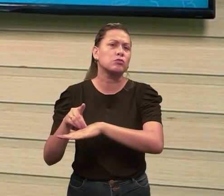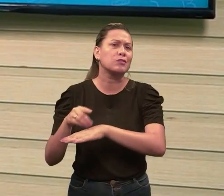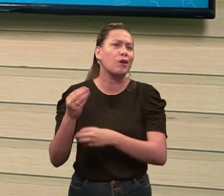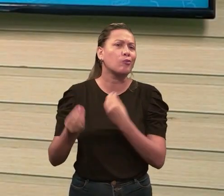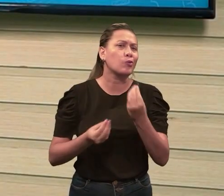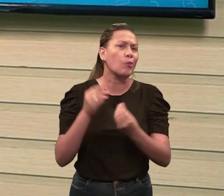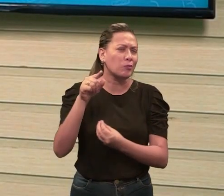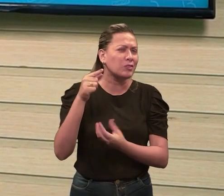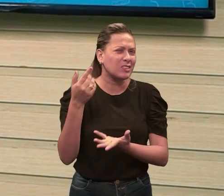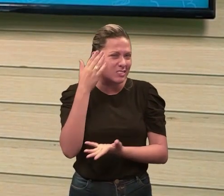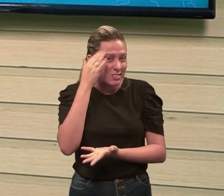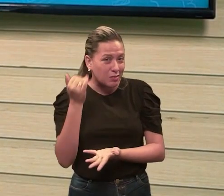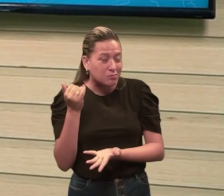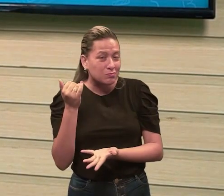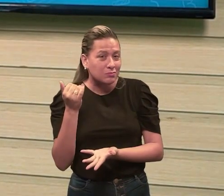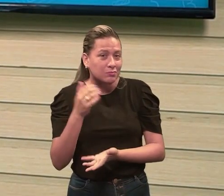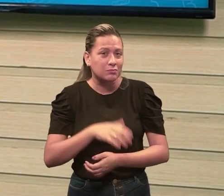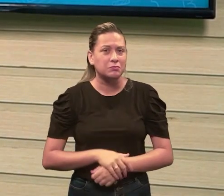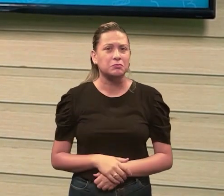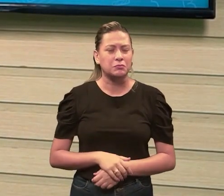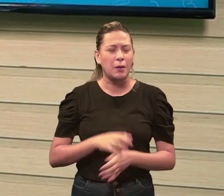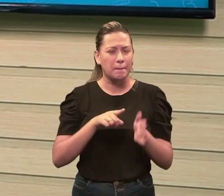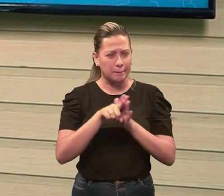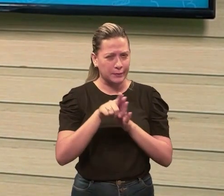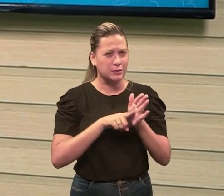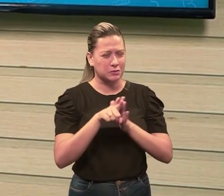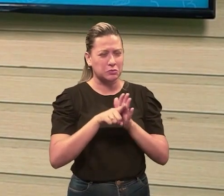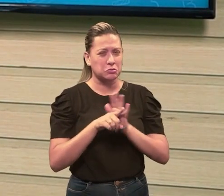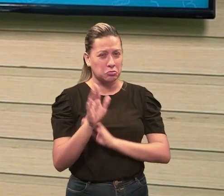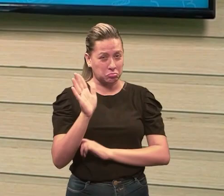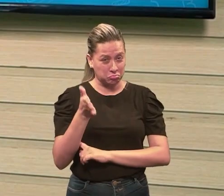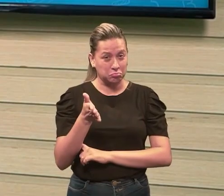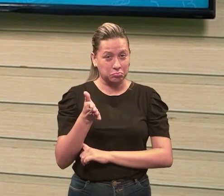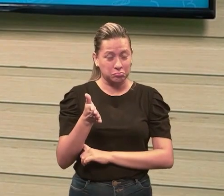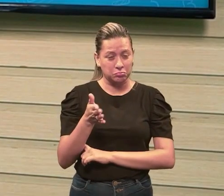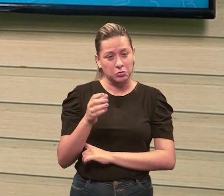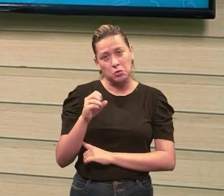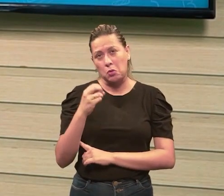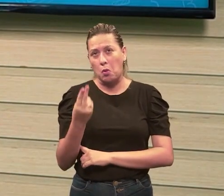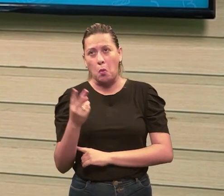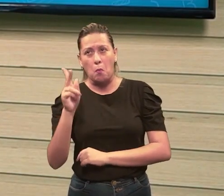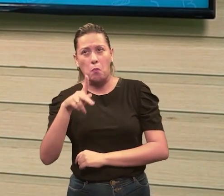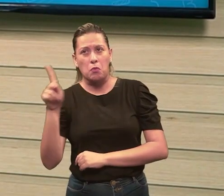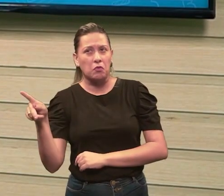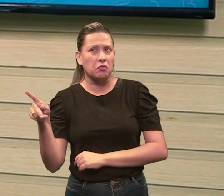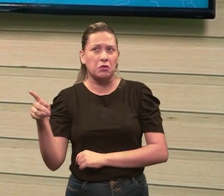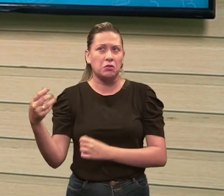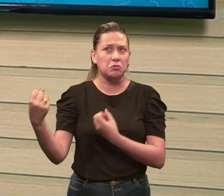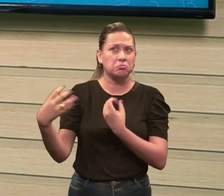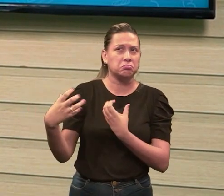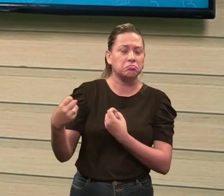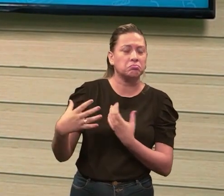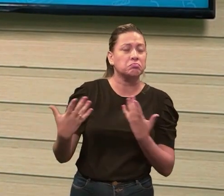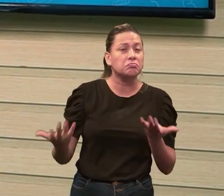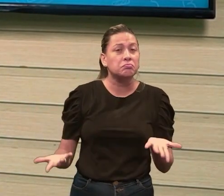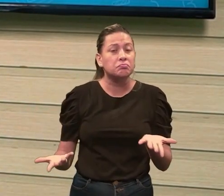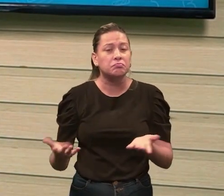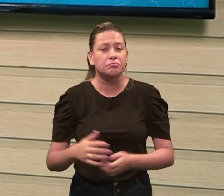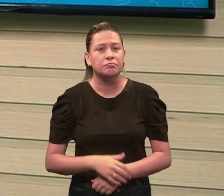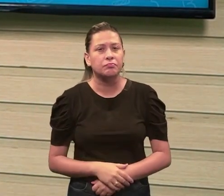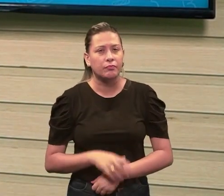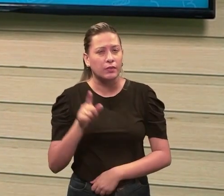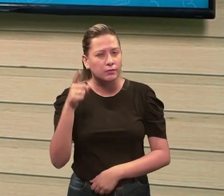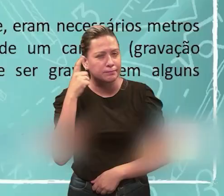já têm alguma ideia? Já conseguiram pesquisar em algum local? Ouvi algum outro professor falar? Então, já vão